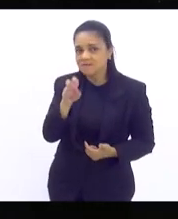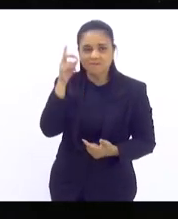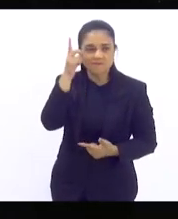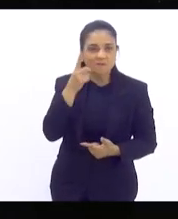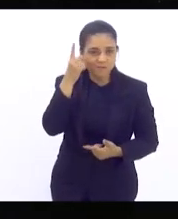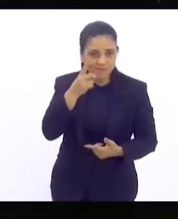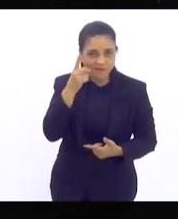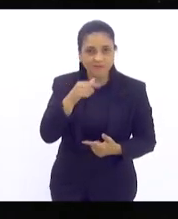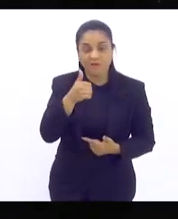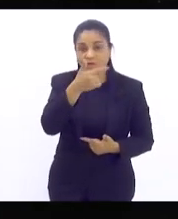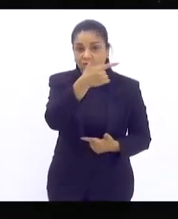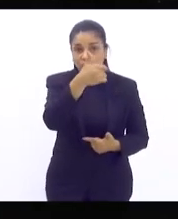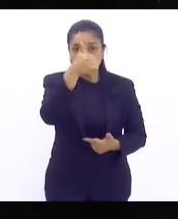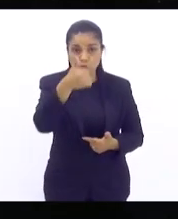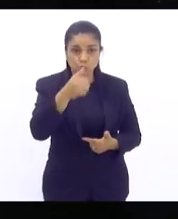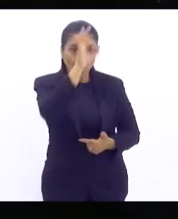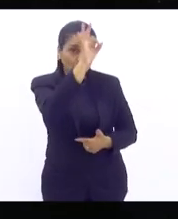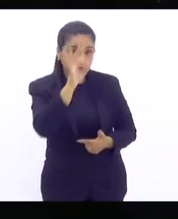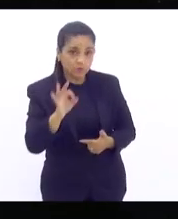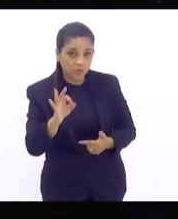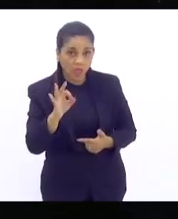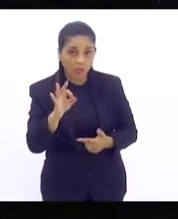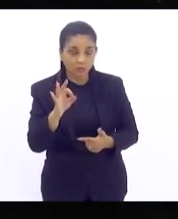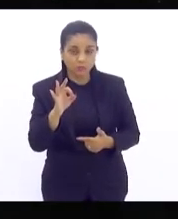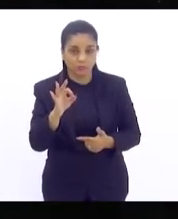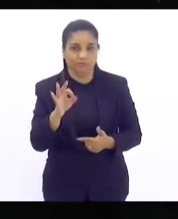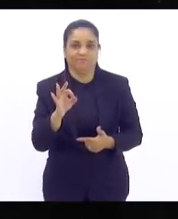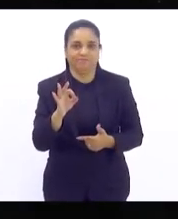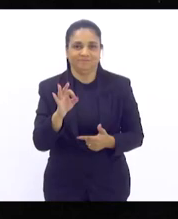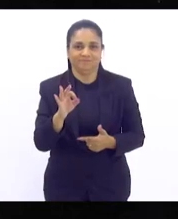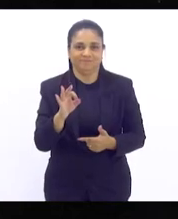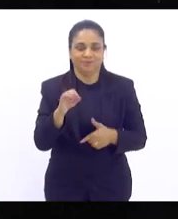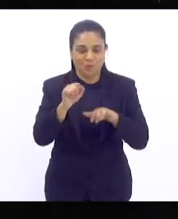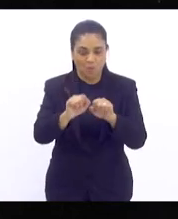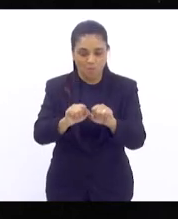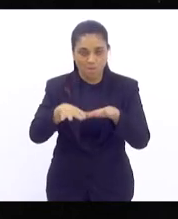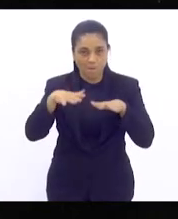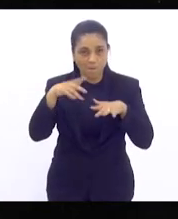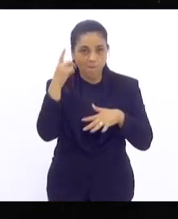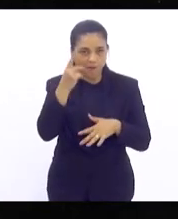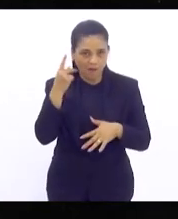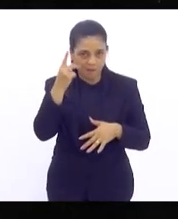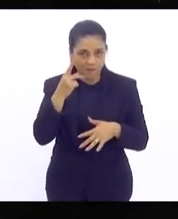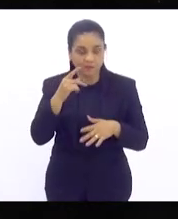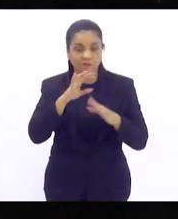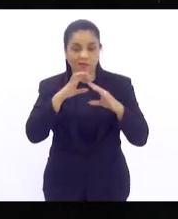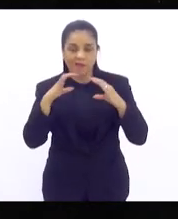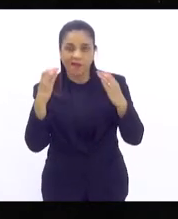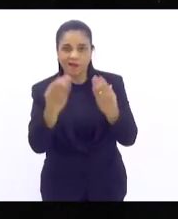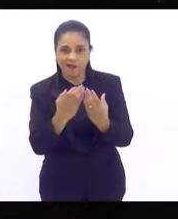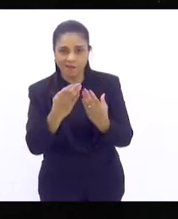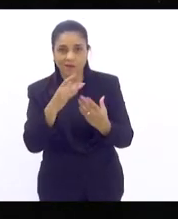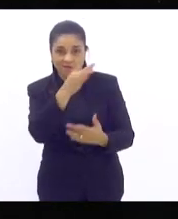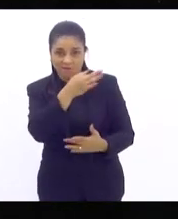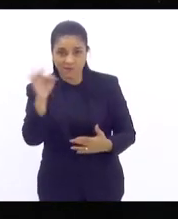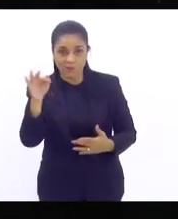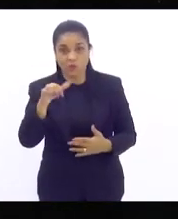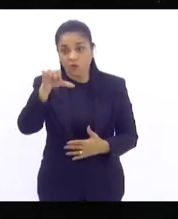21% do total do parlamento dessa casa. na Câmara Federal são 91